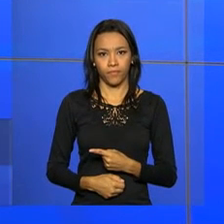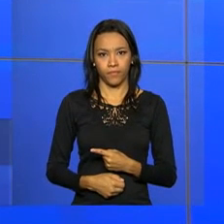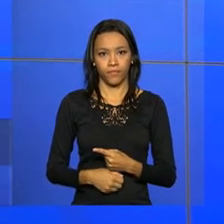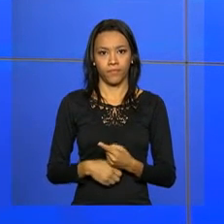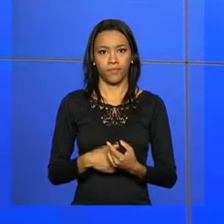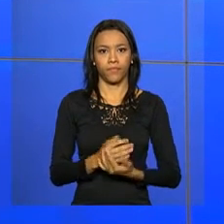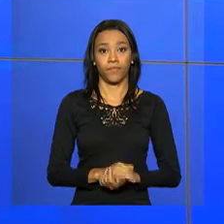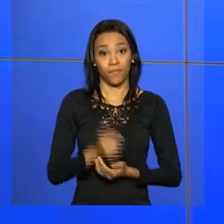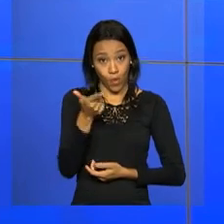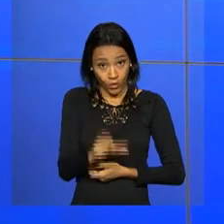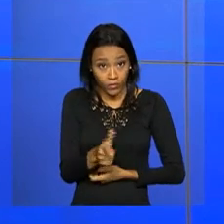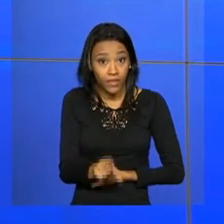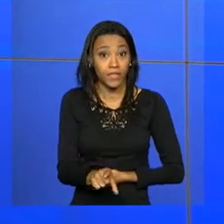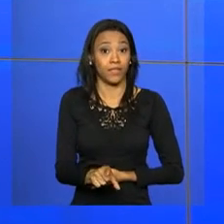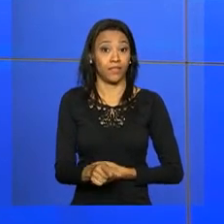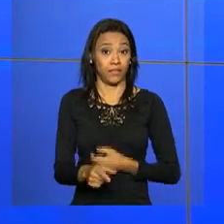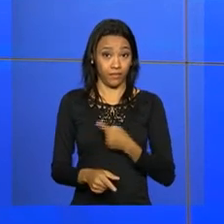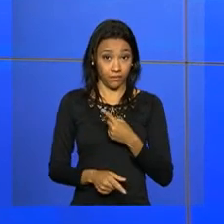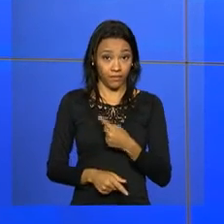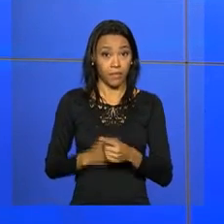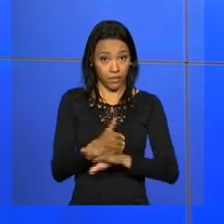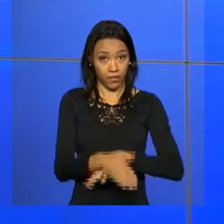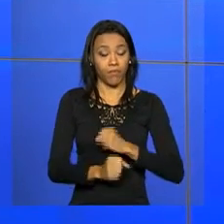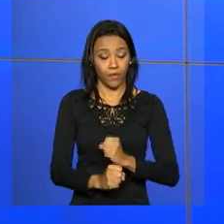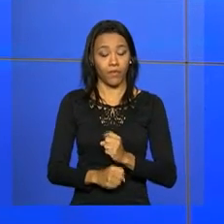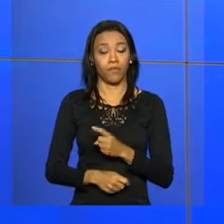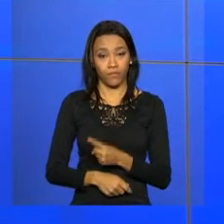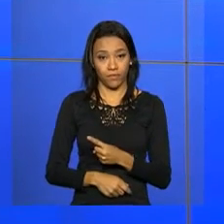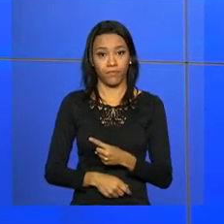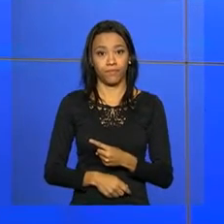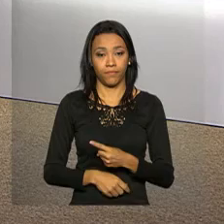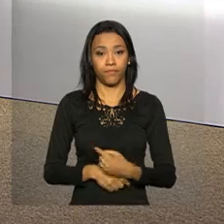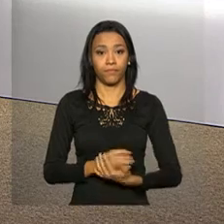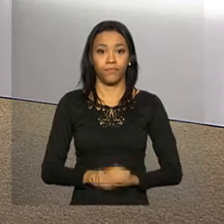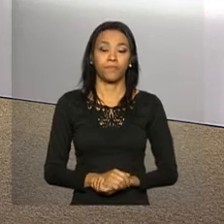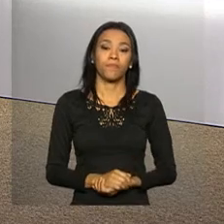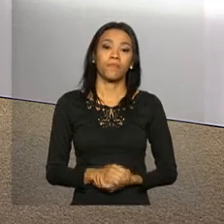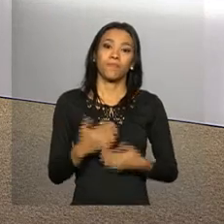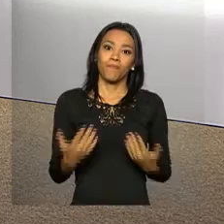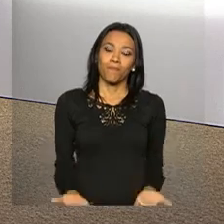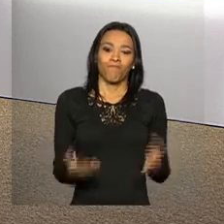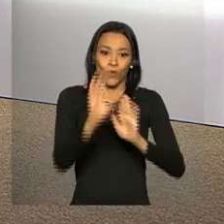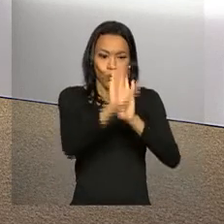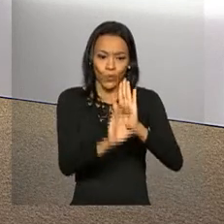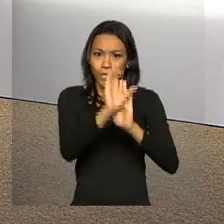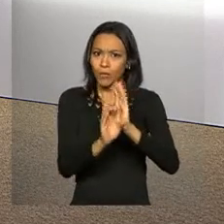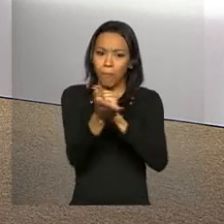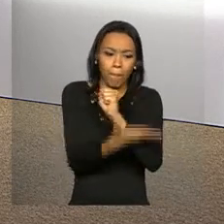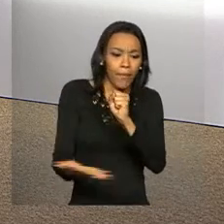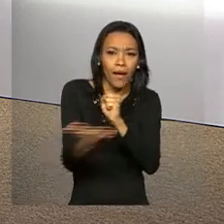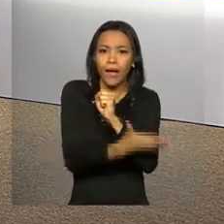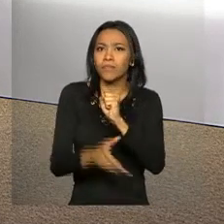.br Mais uma vez, site prouni.mec.gov.br E a Base Nacional Comum